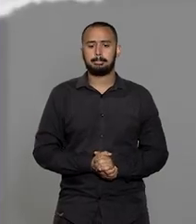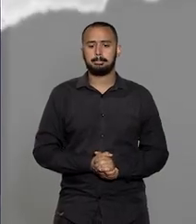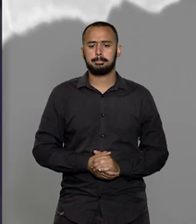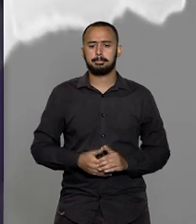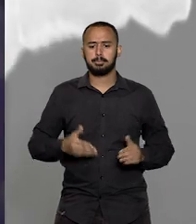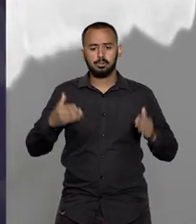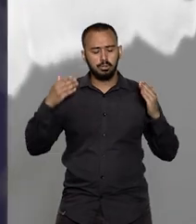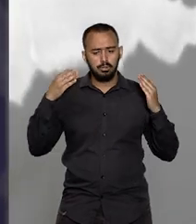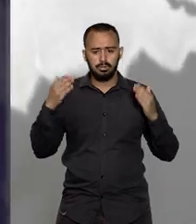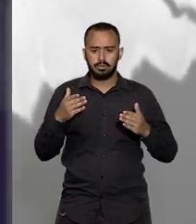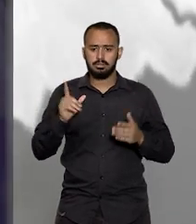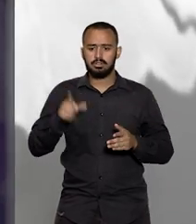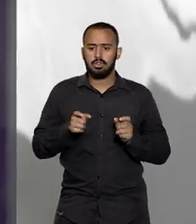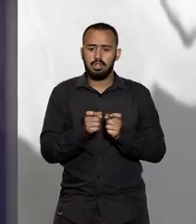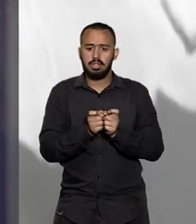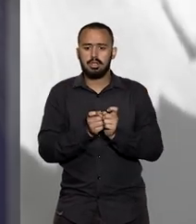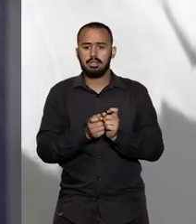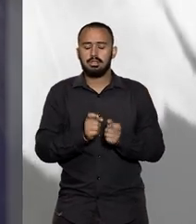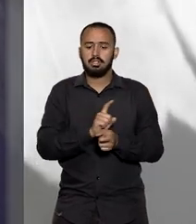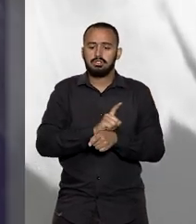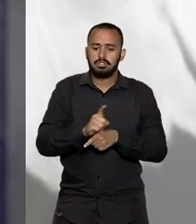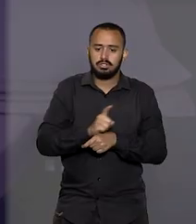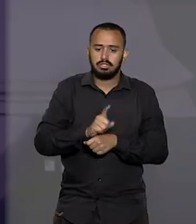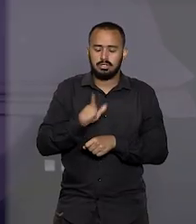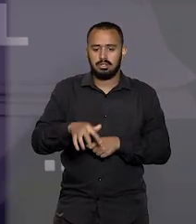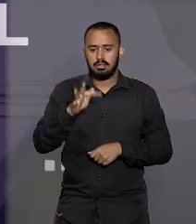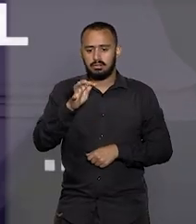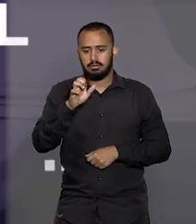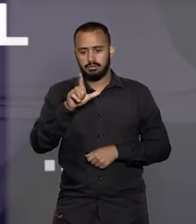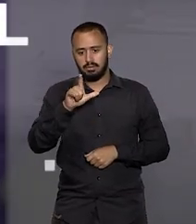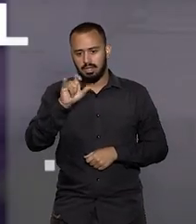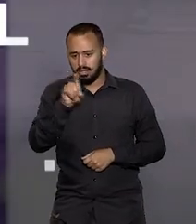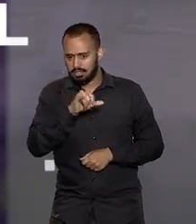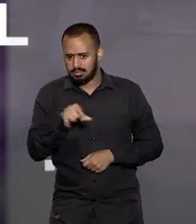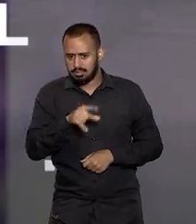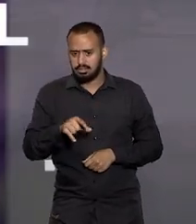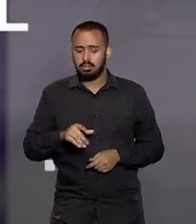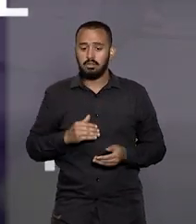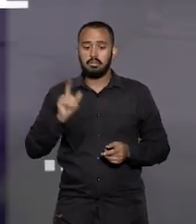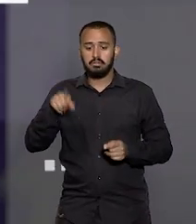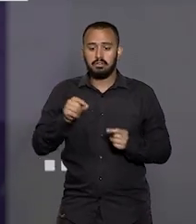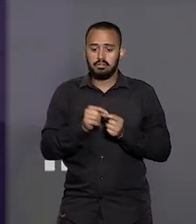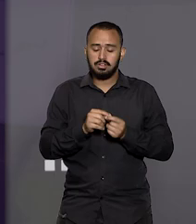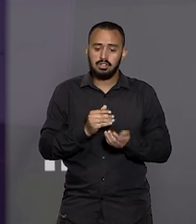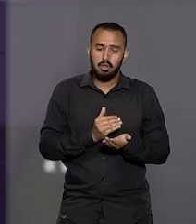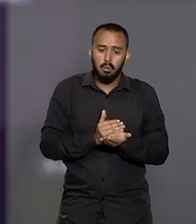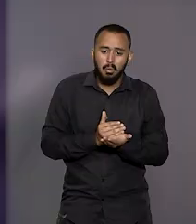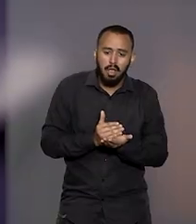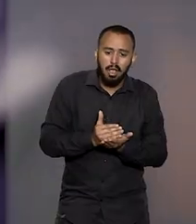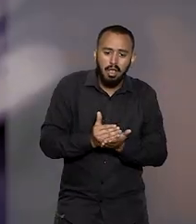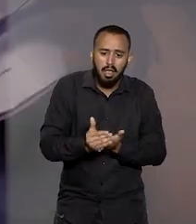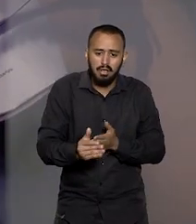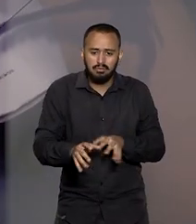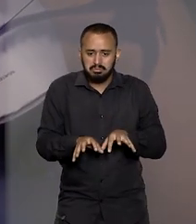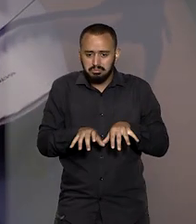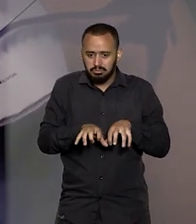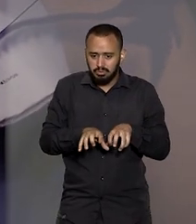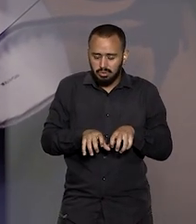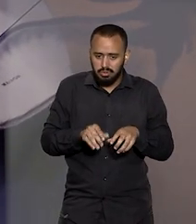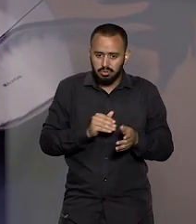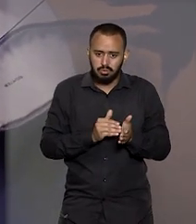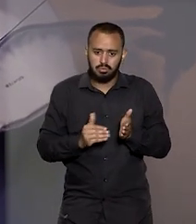principal objetivo da gestão de Félix Fischer foi consolidar o avanço da digitalização processual, como a